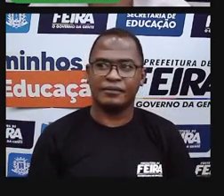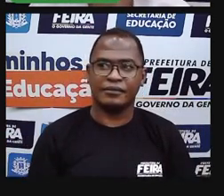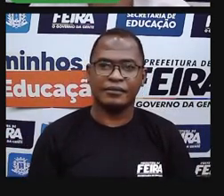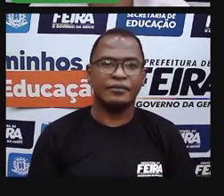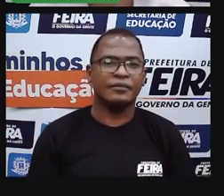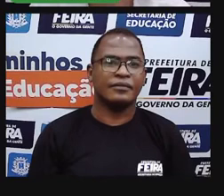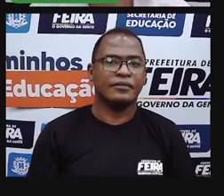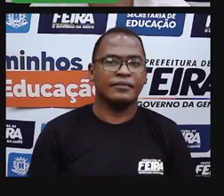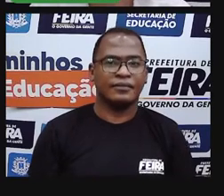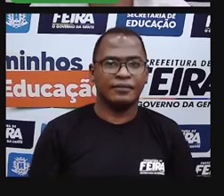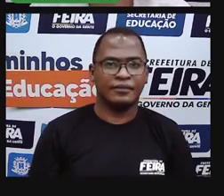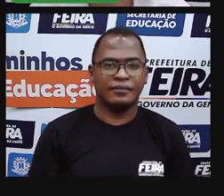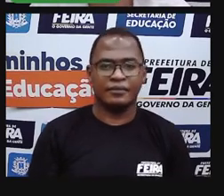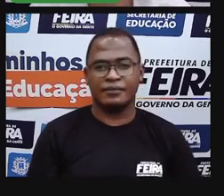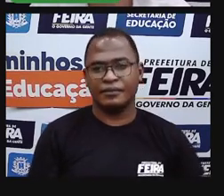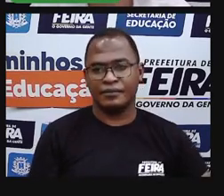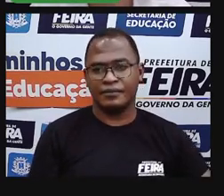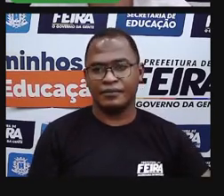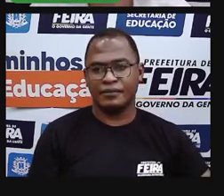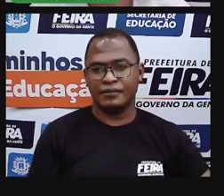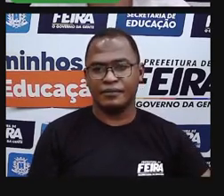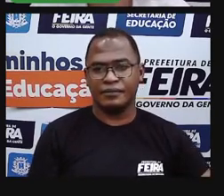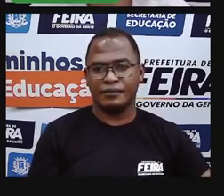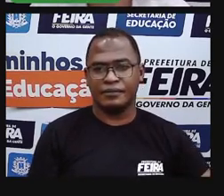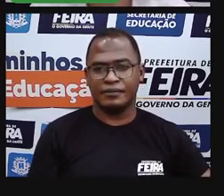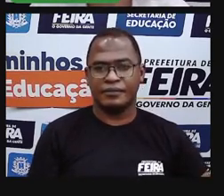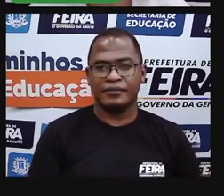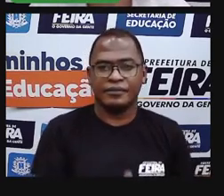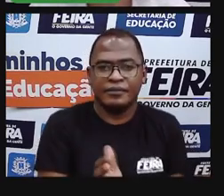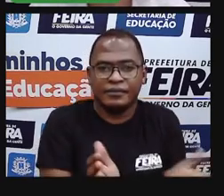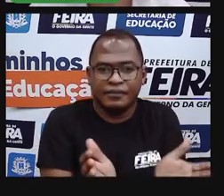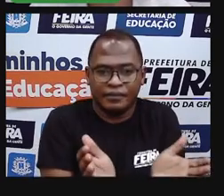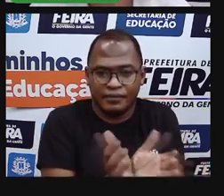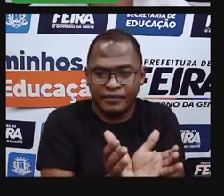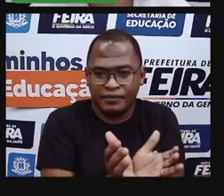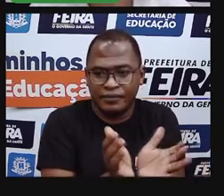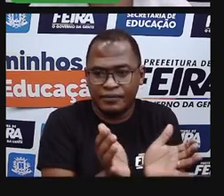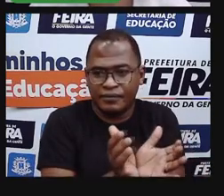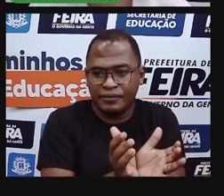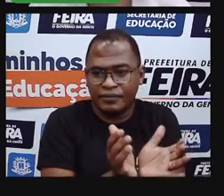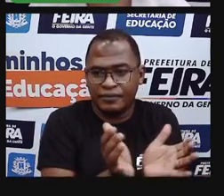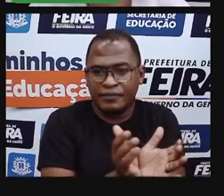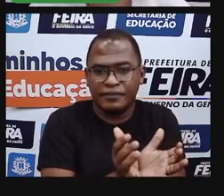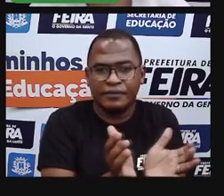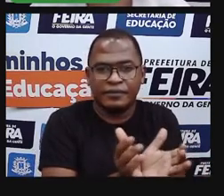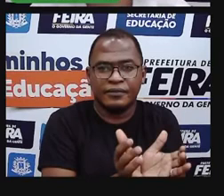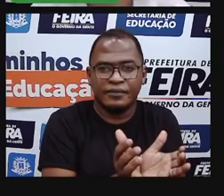Olha o CIS, o TOMBA. Temos aqui